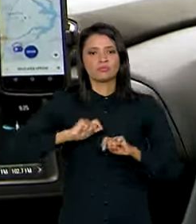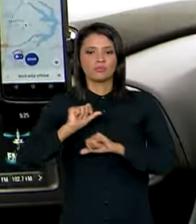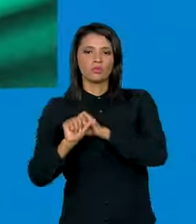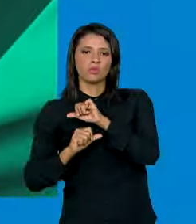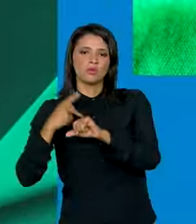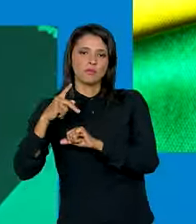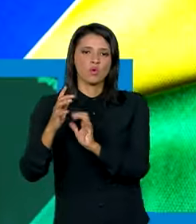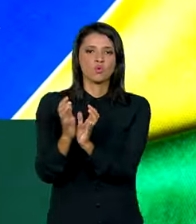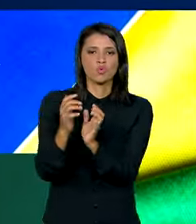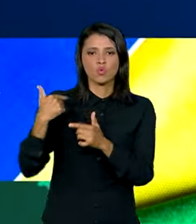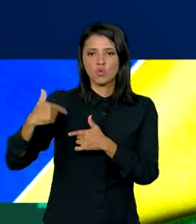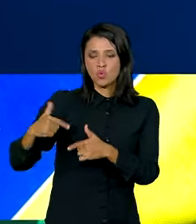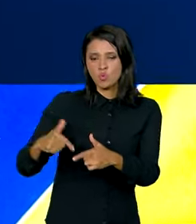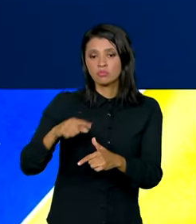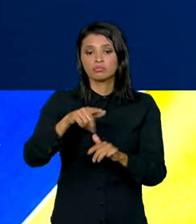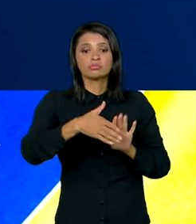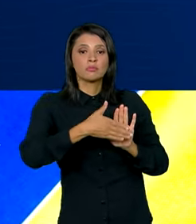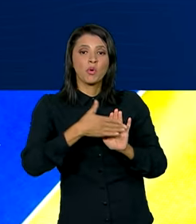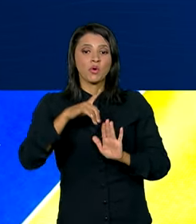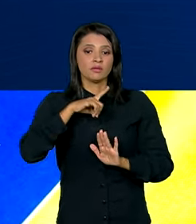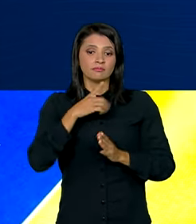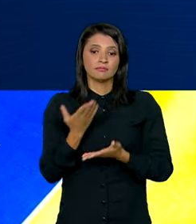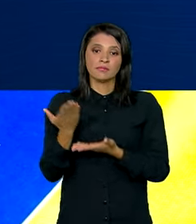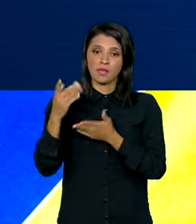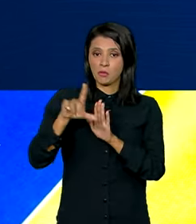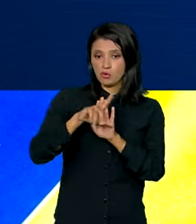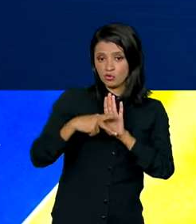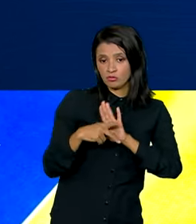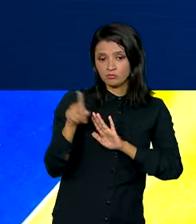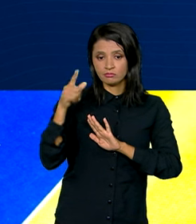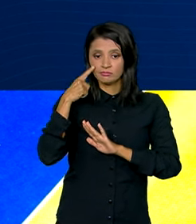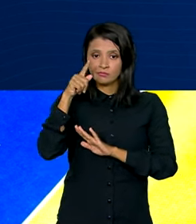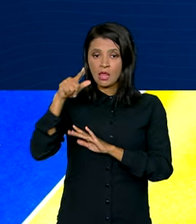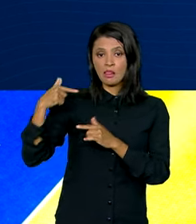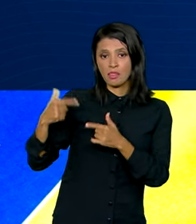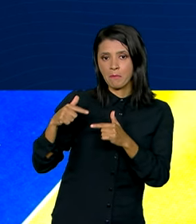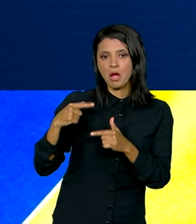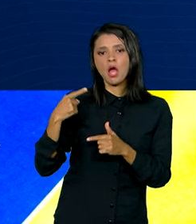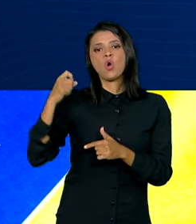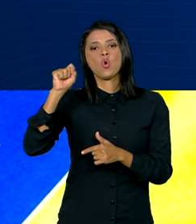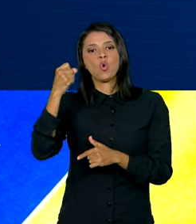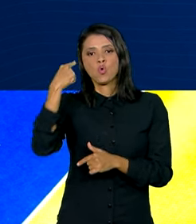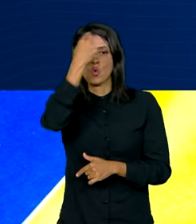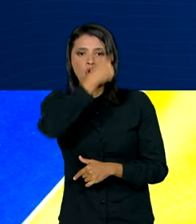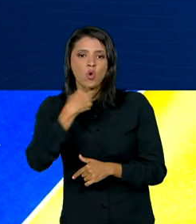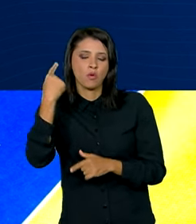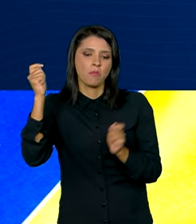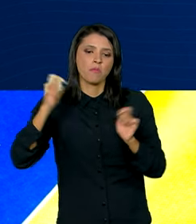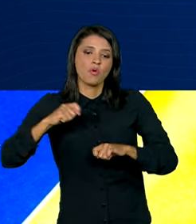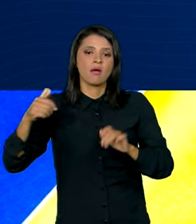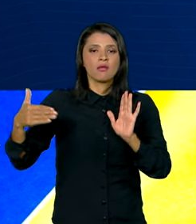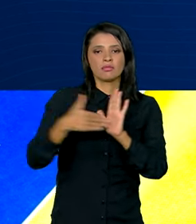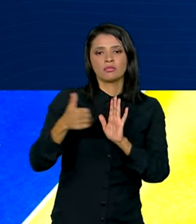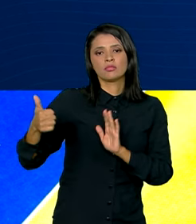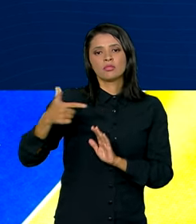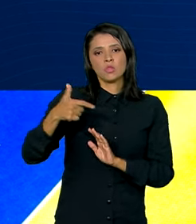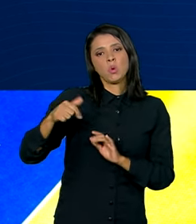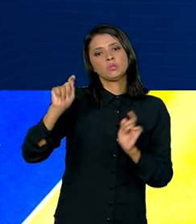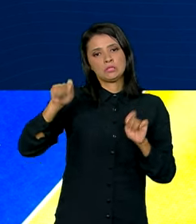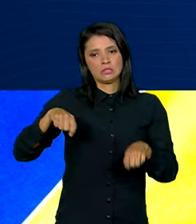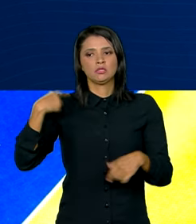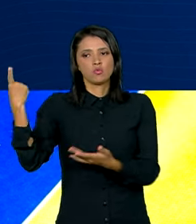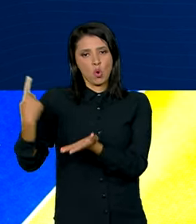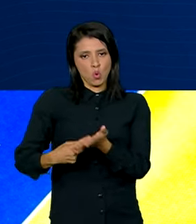categoria. Entre as propostas, o projeto estabelece a jornada de oito horas, podendo chegar a doze horas se houver acordo